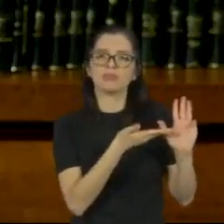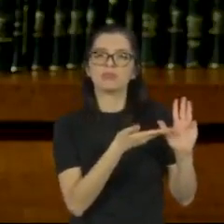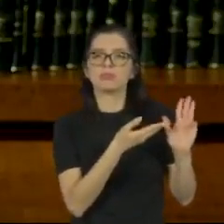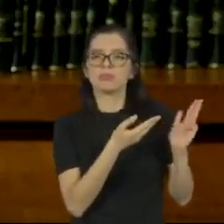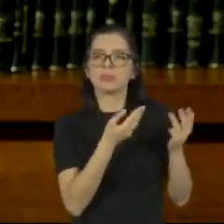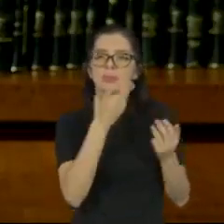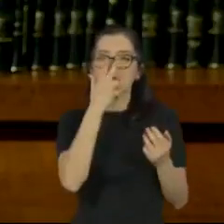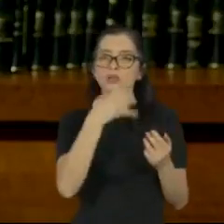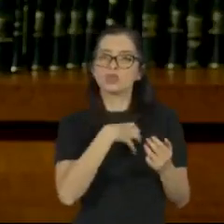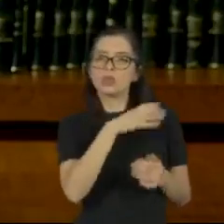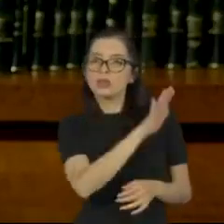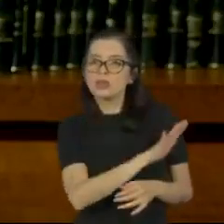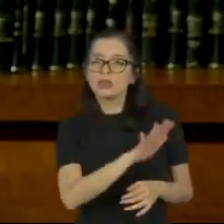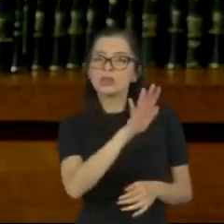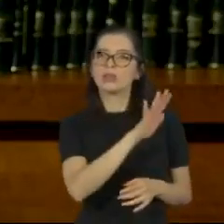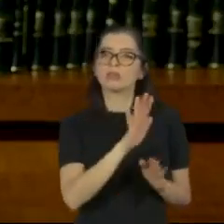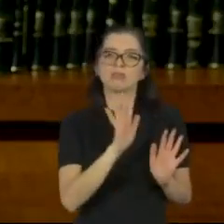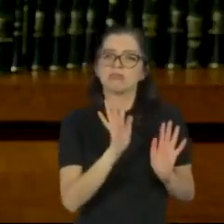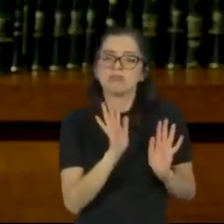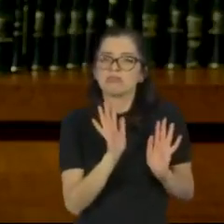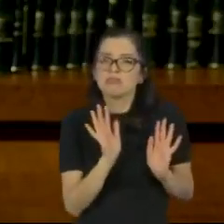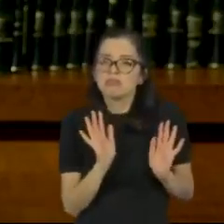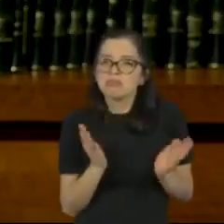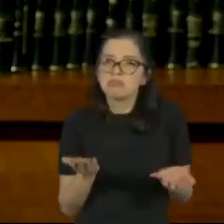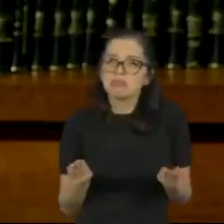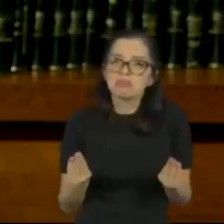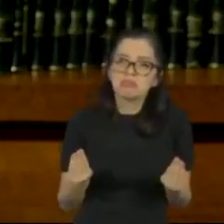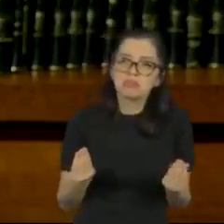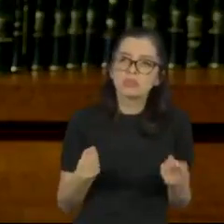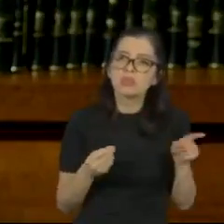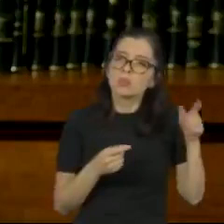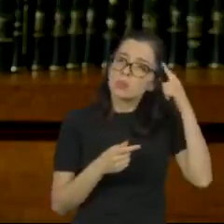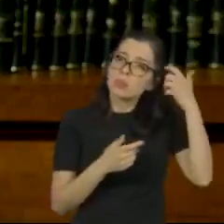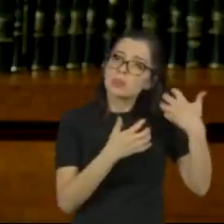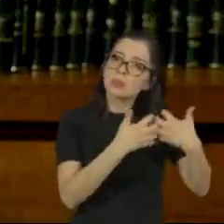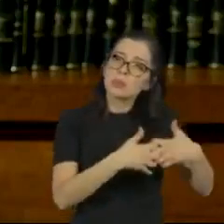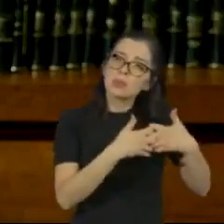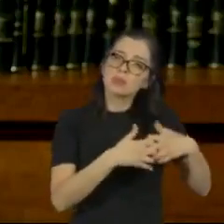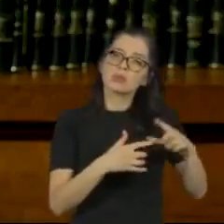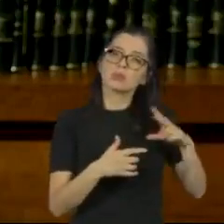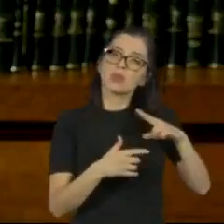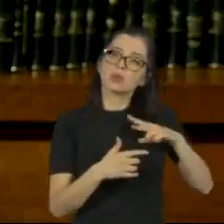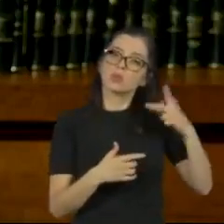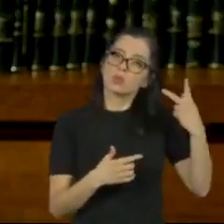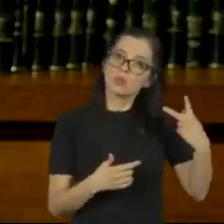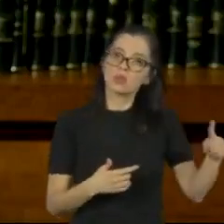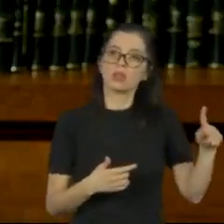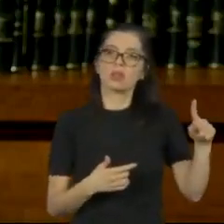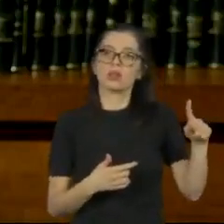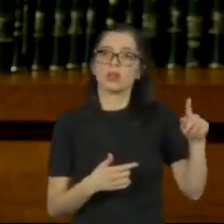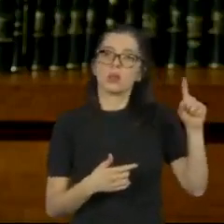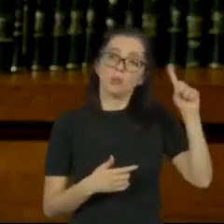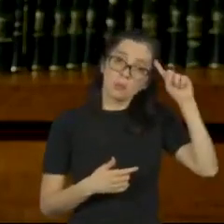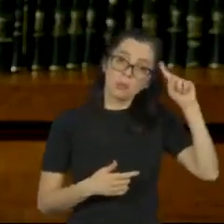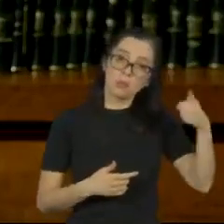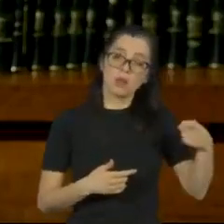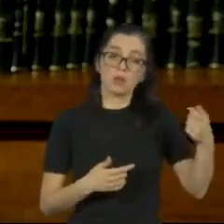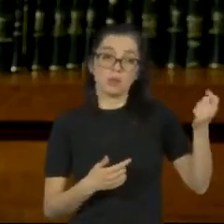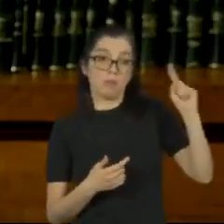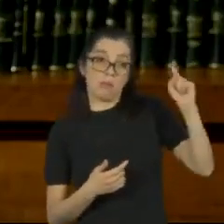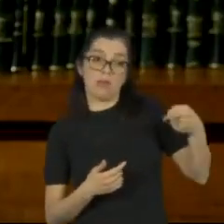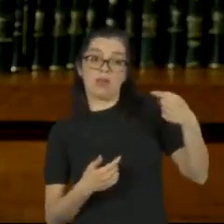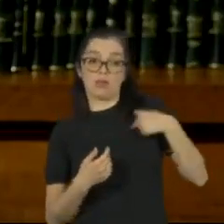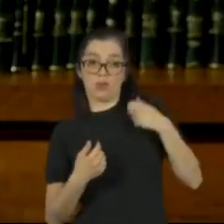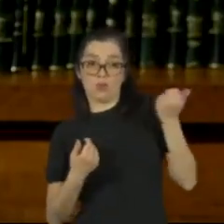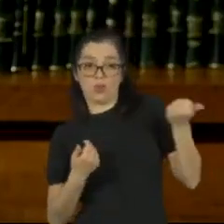É um jeito de ser dele. Ele pensa em termos pessoais, ele é mais mandão do que eu sou. Mas cada um é de um jeito,